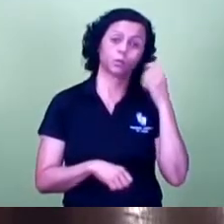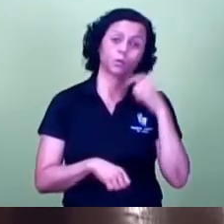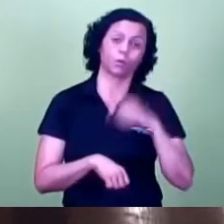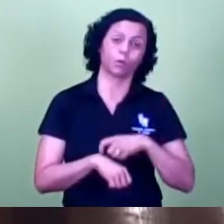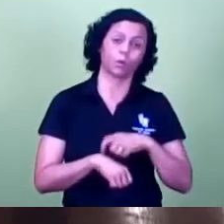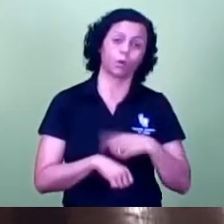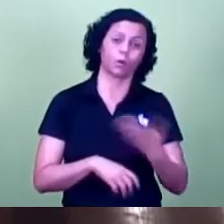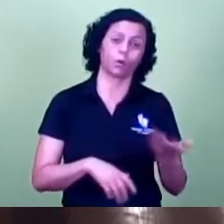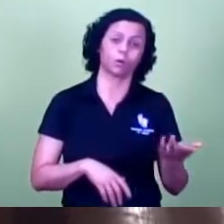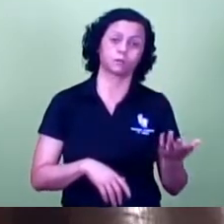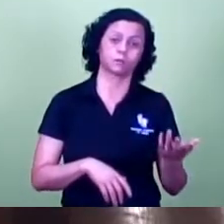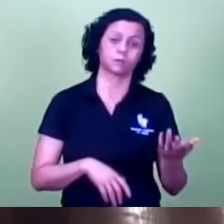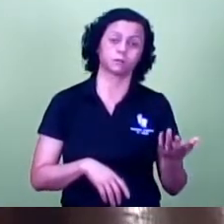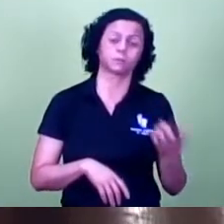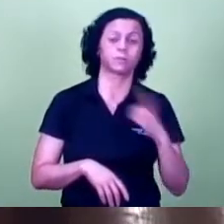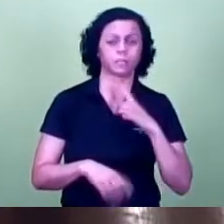tem.